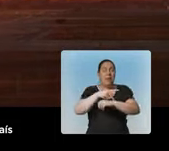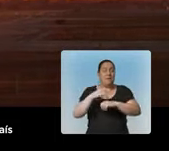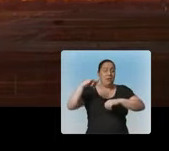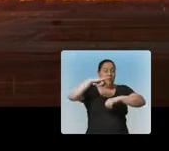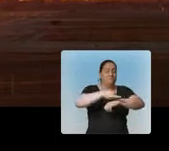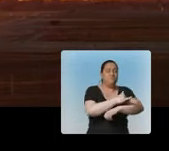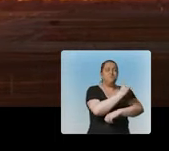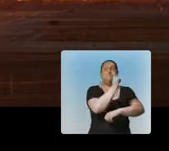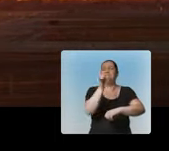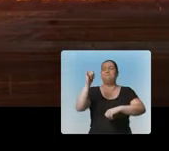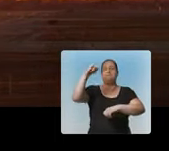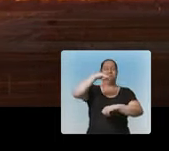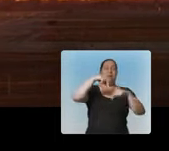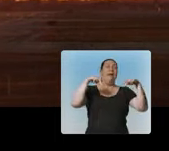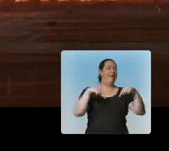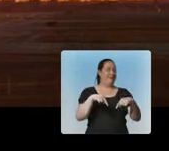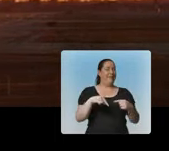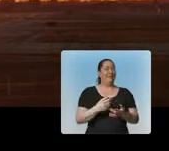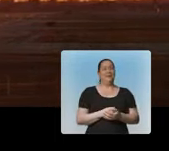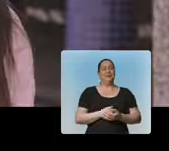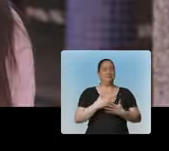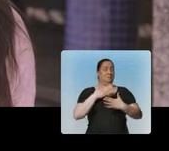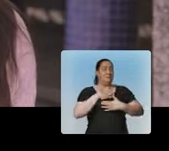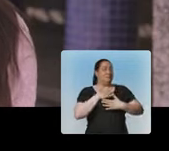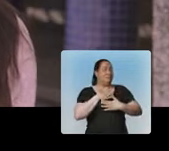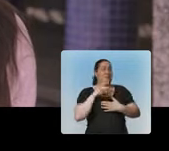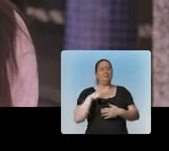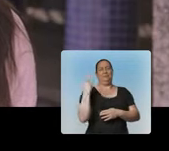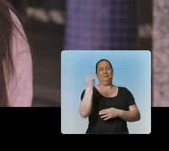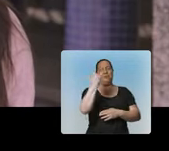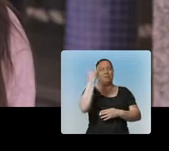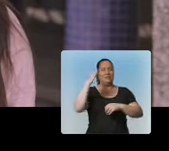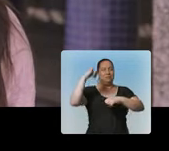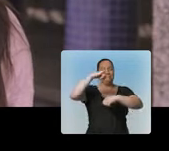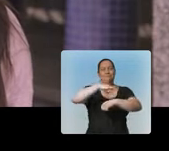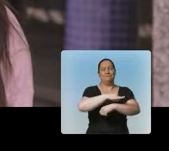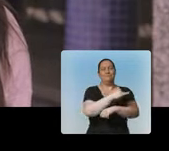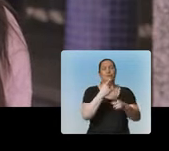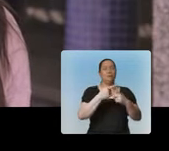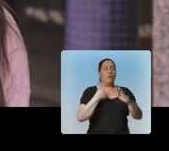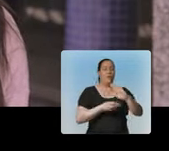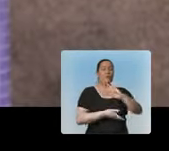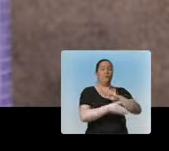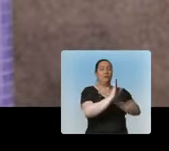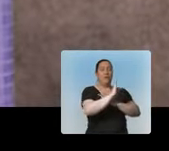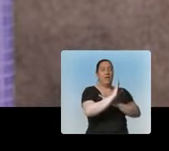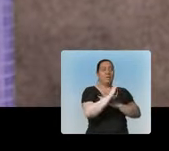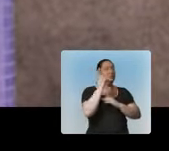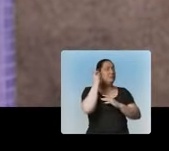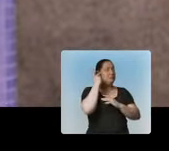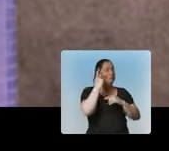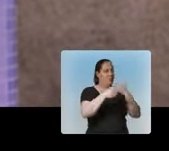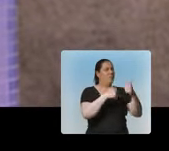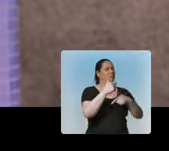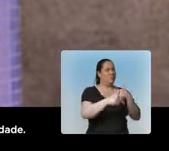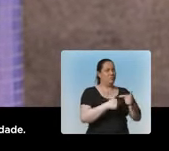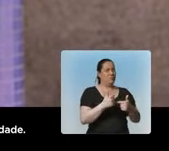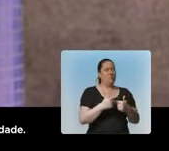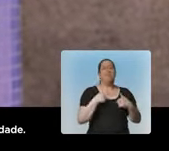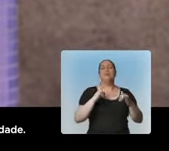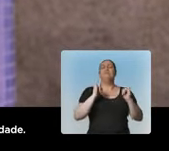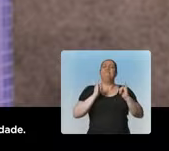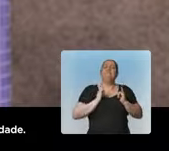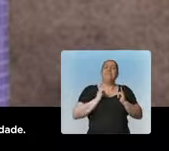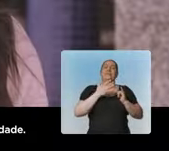do país pousando e decolando na nossa cidade. Para mim foi muito importante esse voo, porque eu tive que viajar a trabalho para São Paulo.